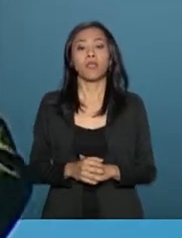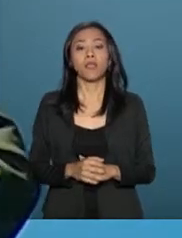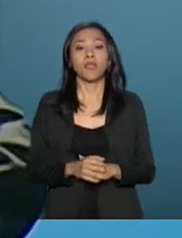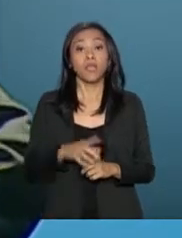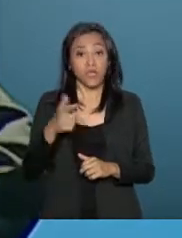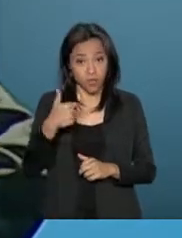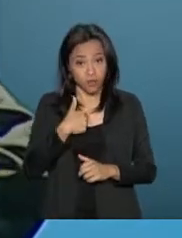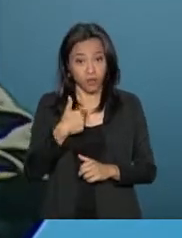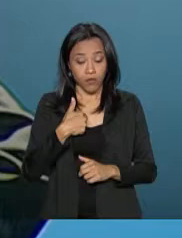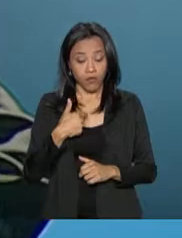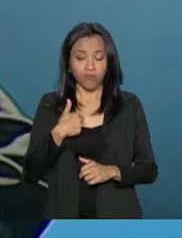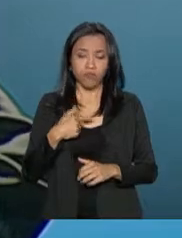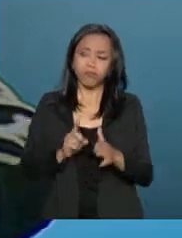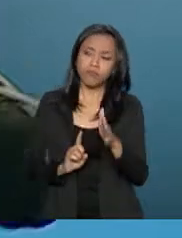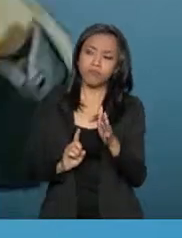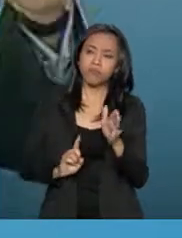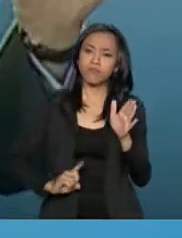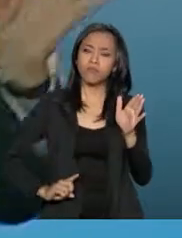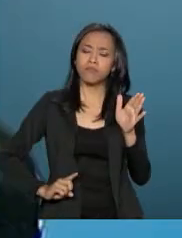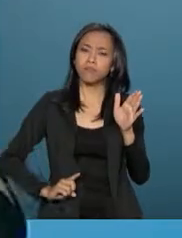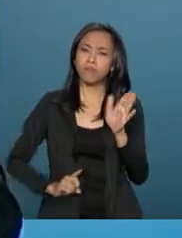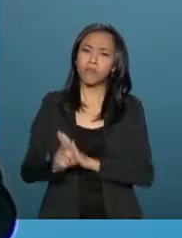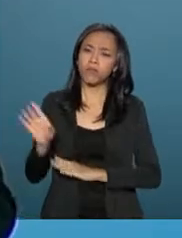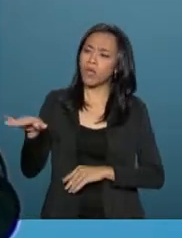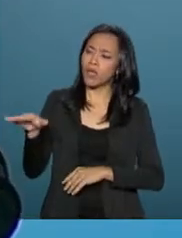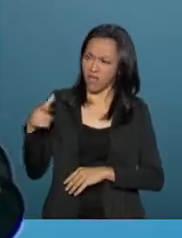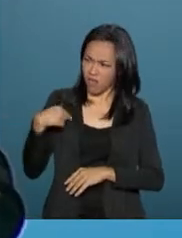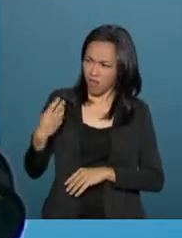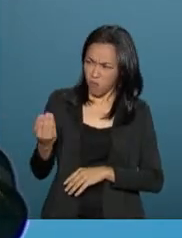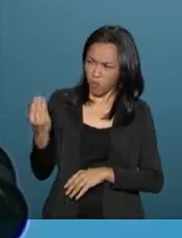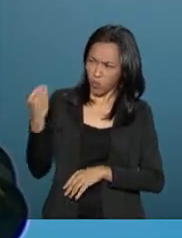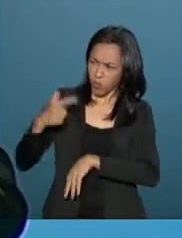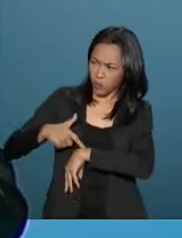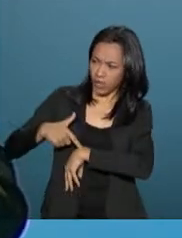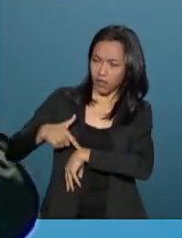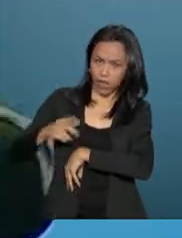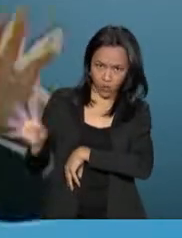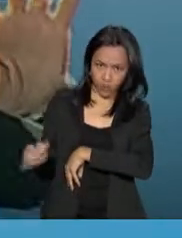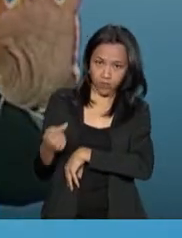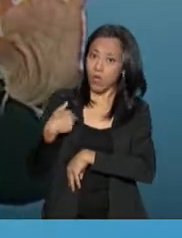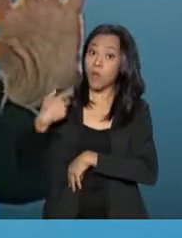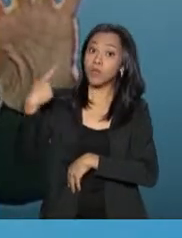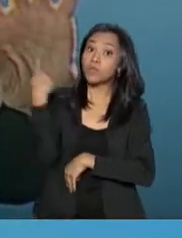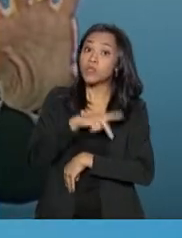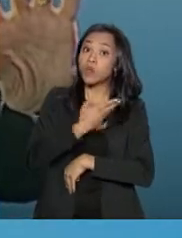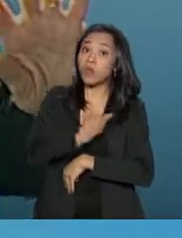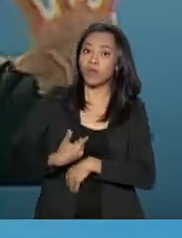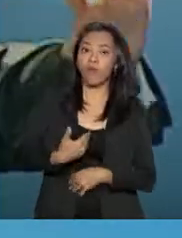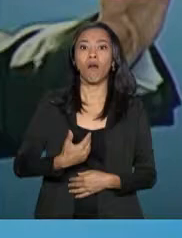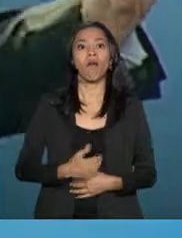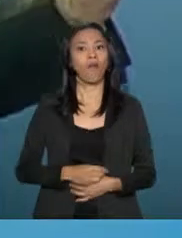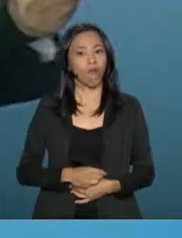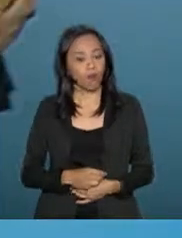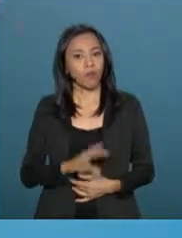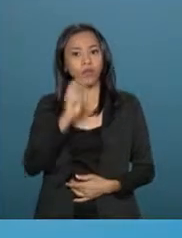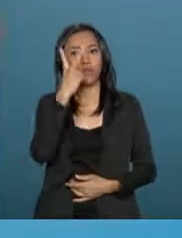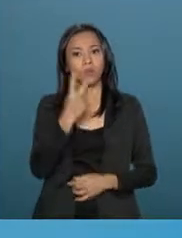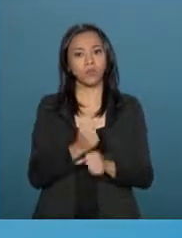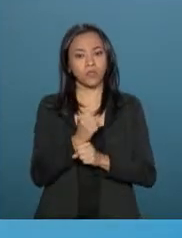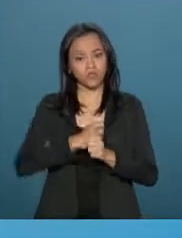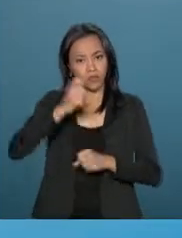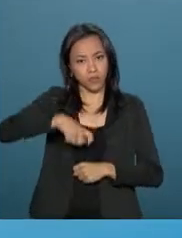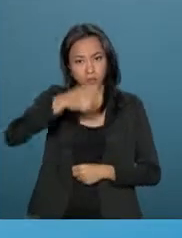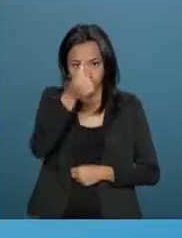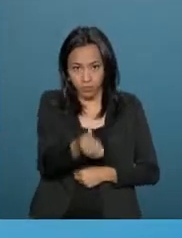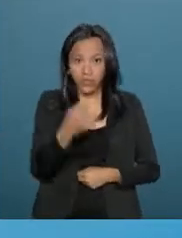imodestamente, de perguntar. Mas isto vem de muito tempo, é do meu governo, é do seu governo. Portanto, em dois anos e meio, nós modernizamos,